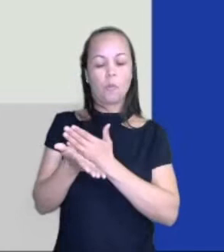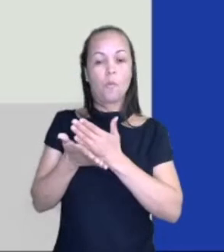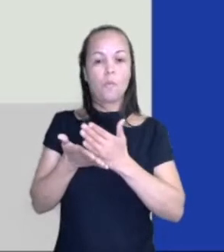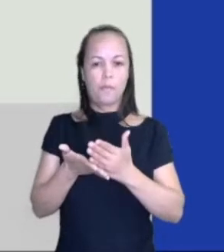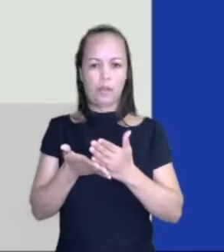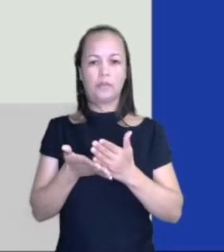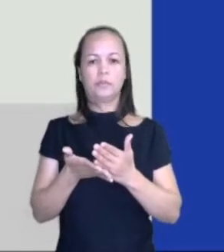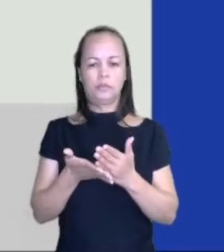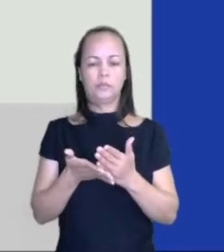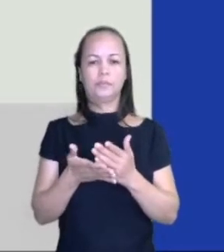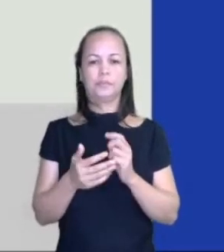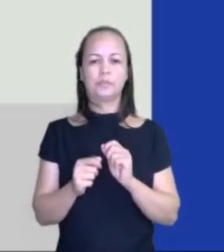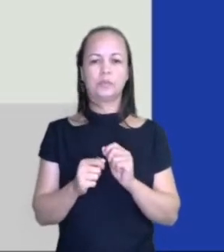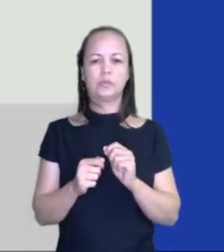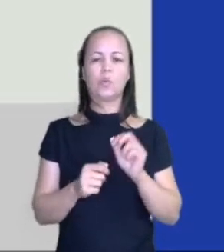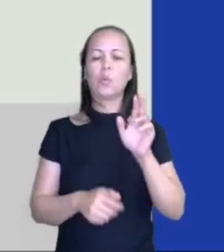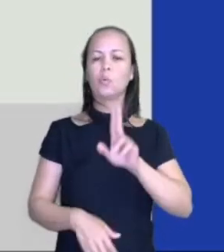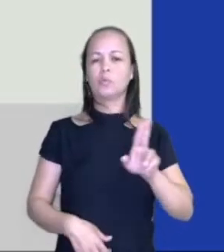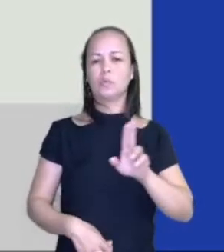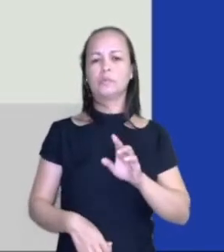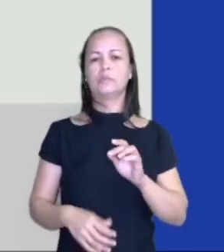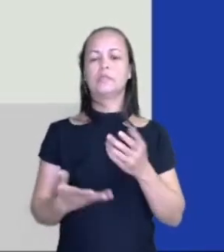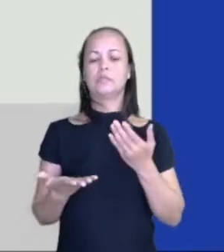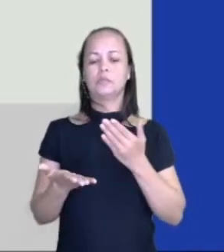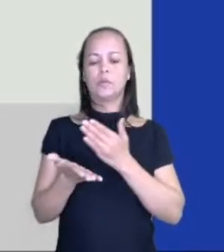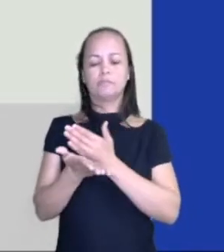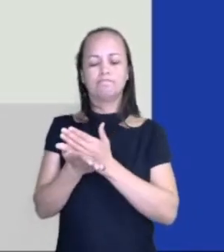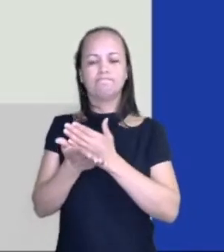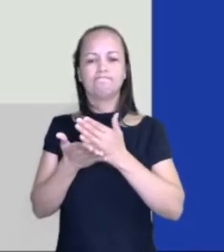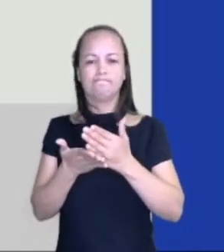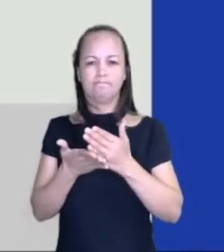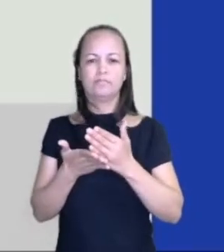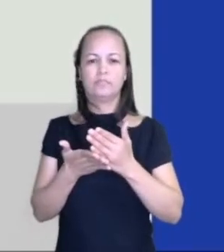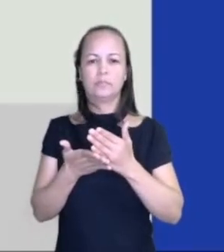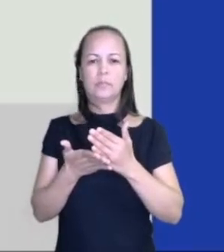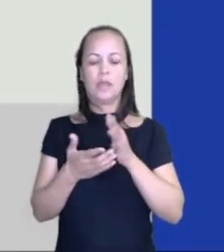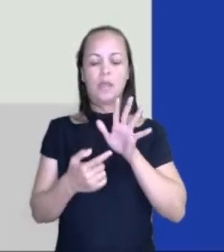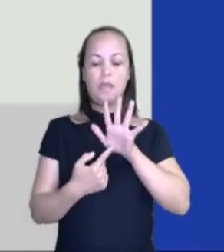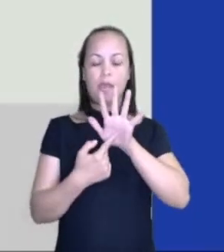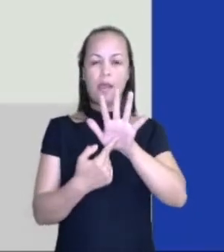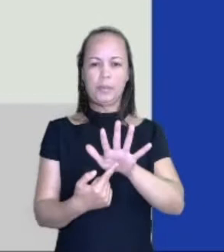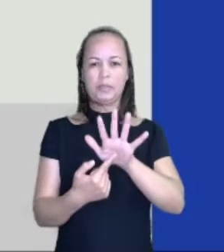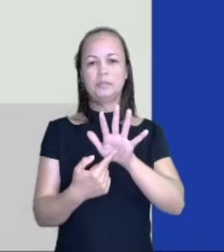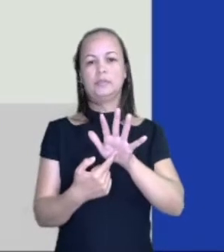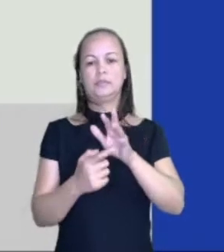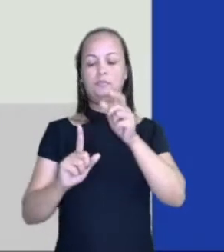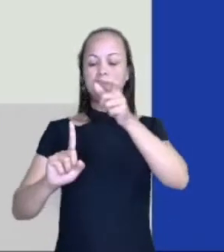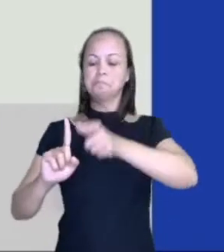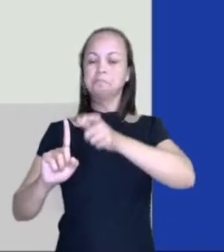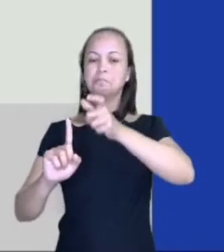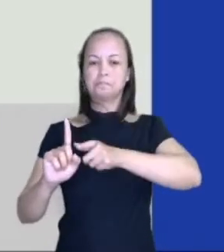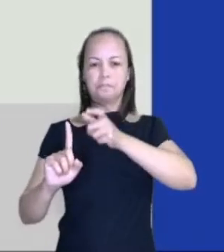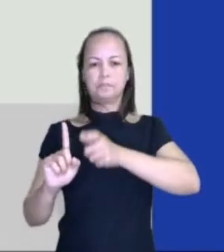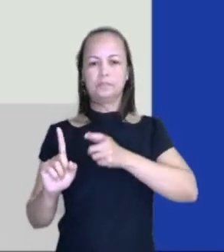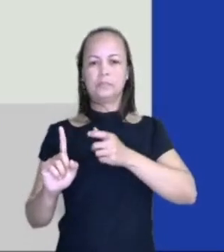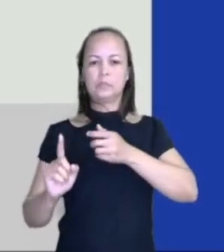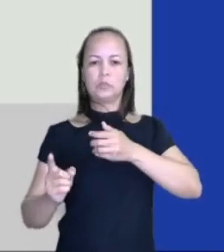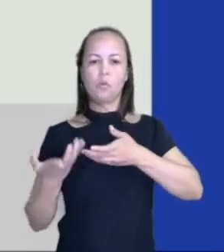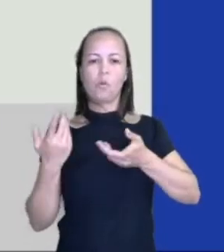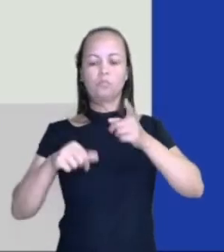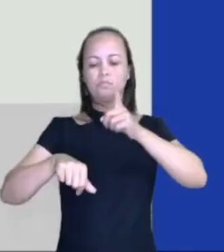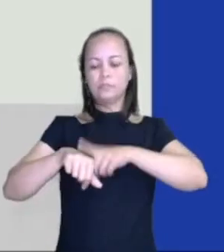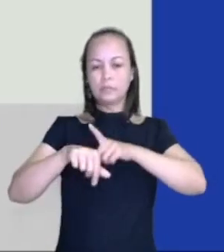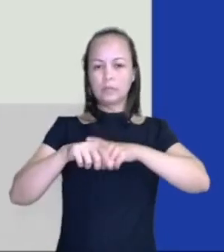Então, como os nomes mesmo já falam, a situação inicial é a apresentação dos personagens com relação ao